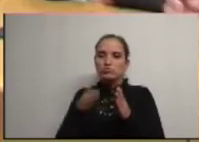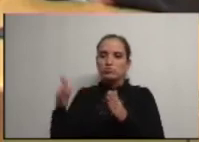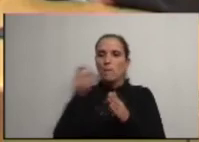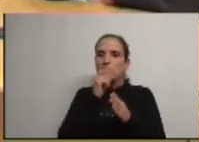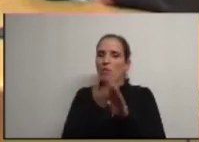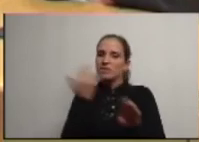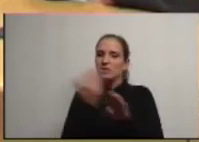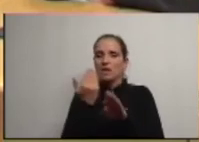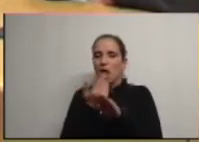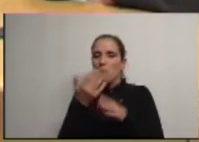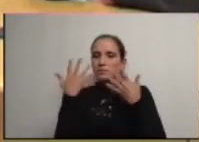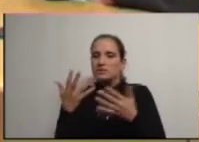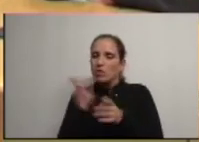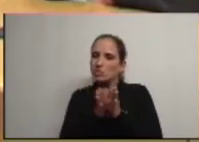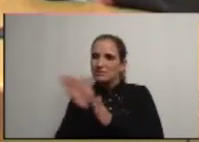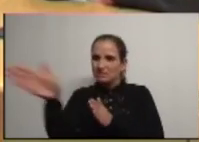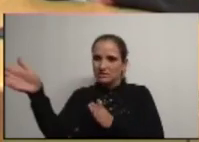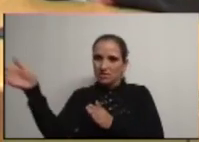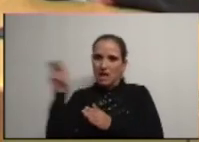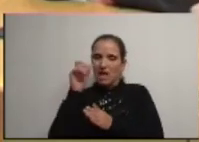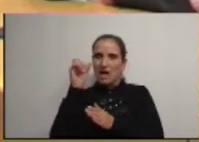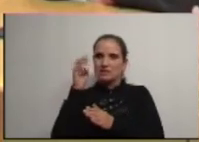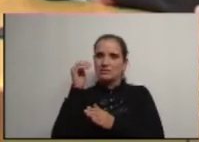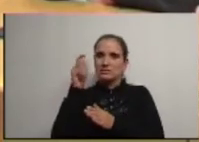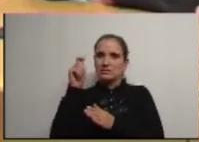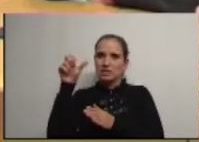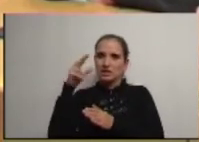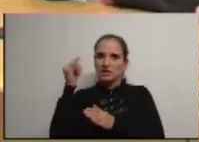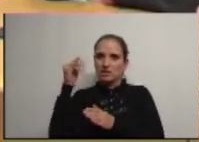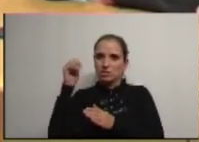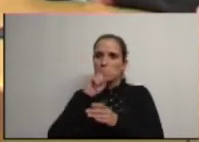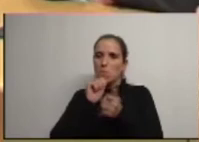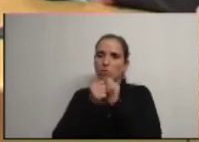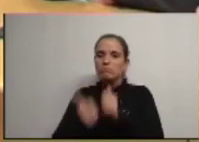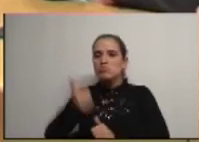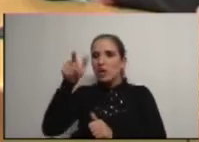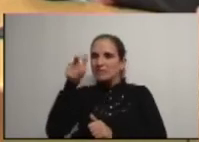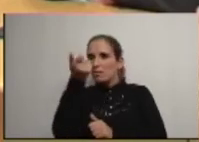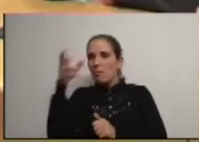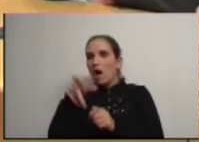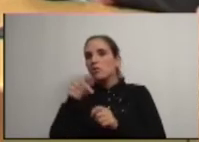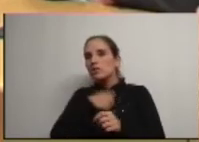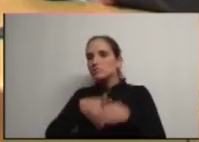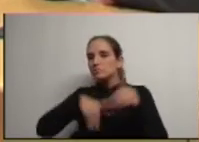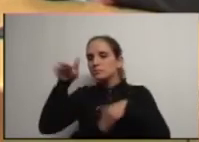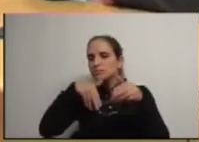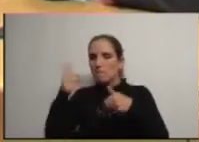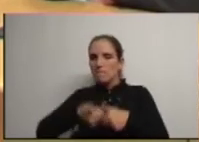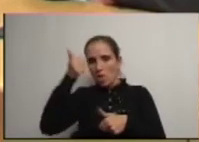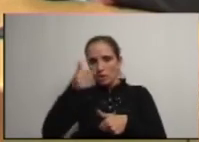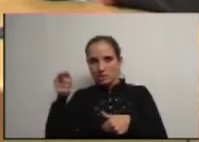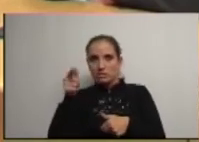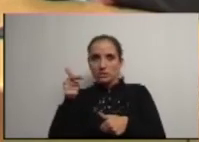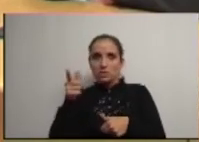tirar tudo o que é trânsito pesado dentro das sequinhas e melhorar as condições de todo aquele bairro ok e isto